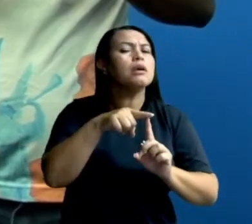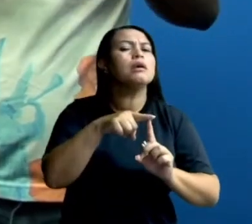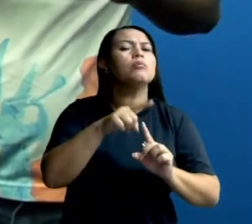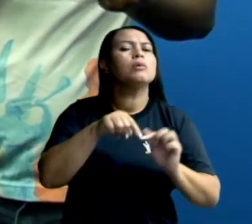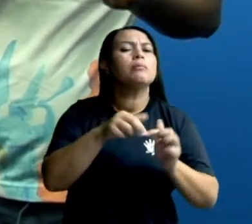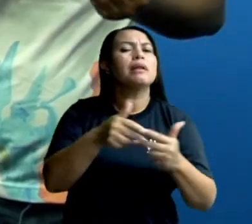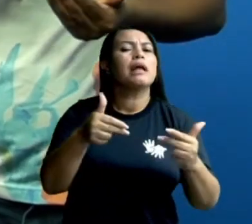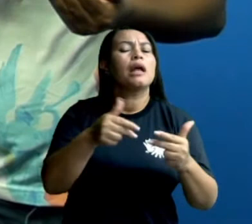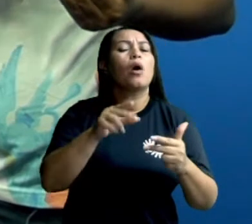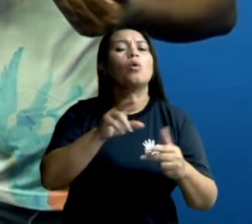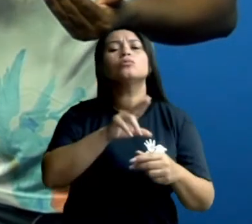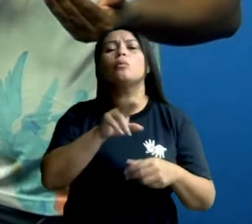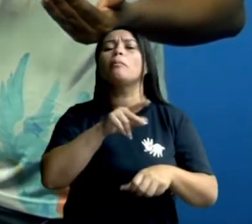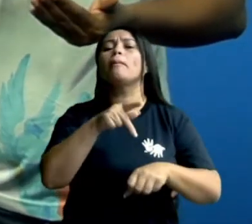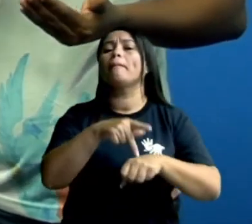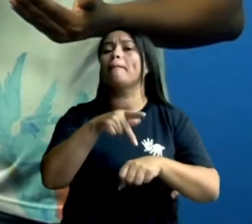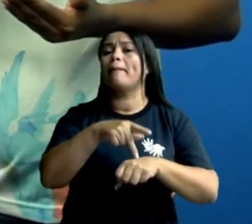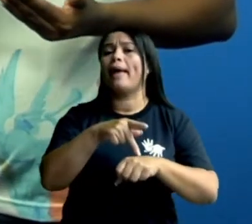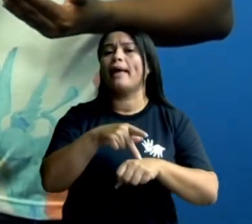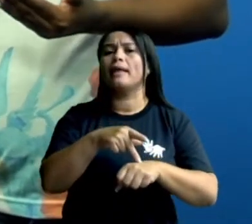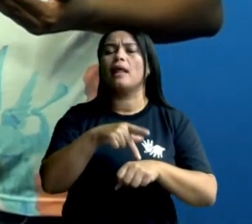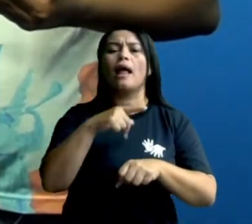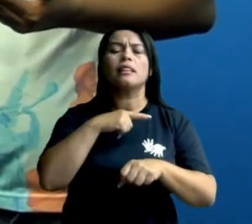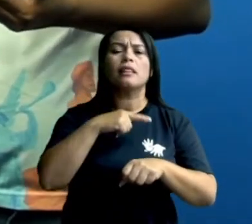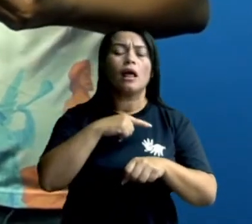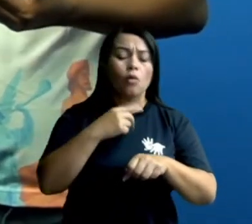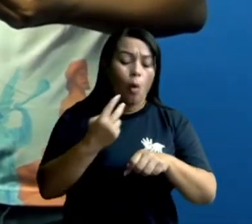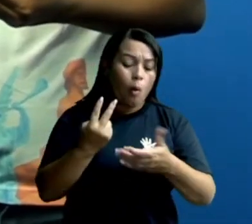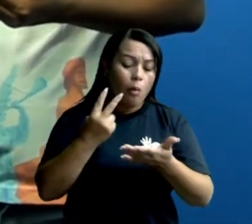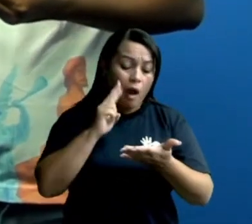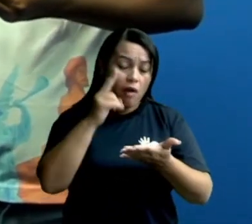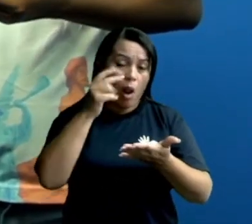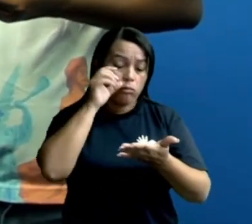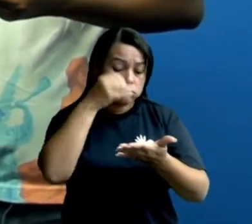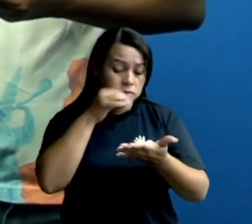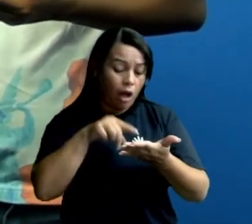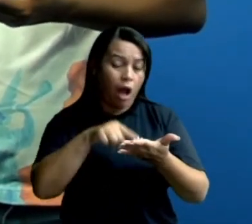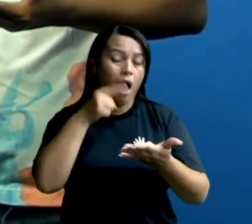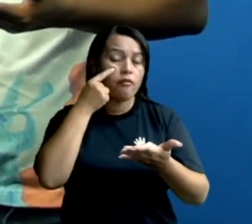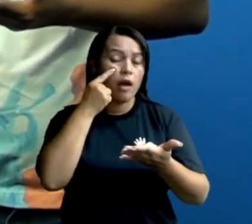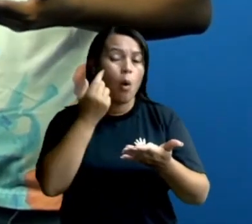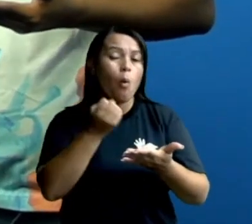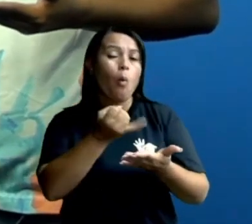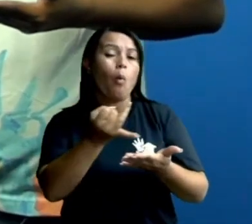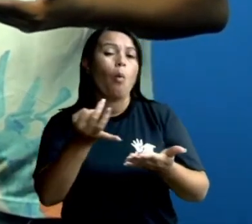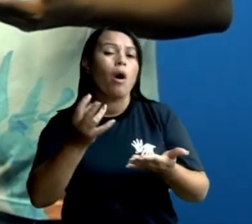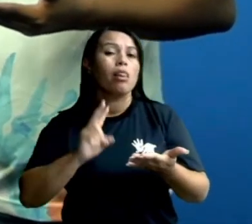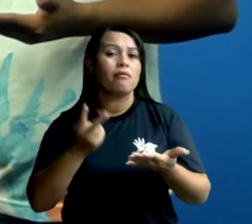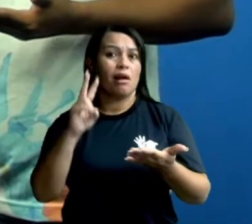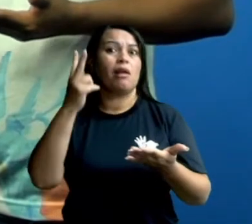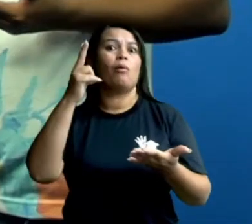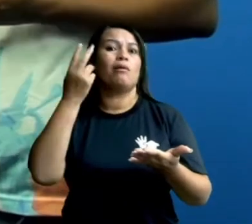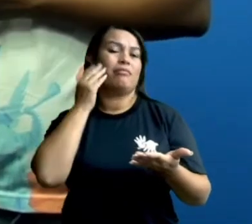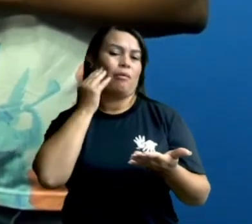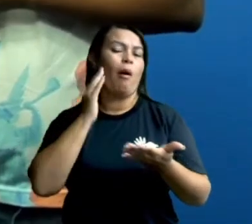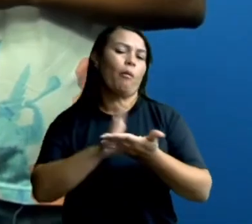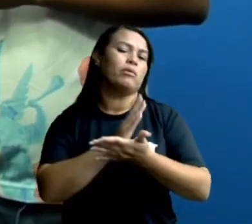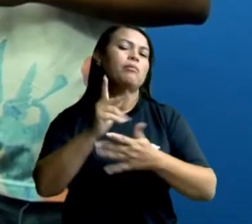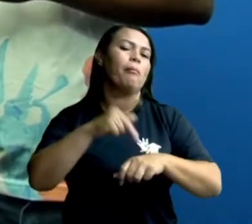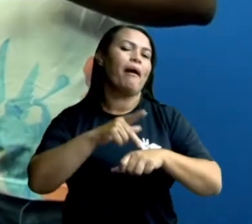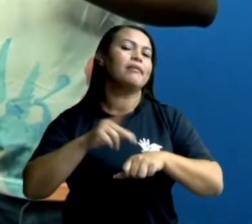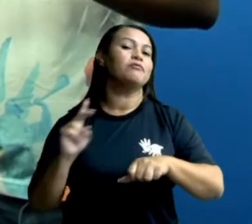consideradas pedras. De acordo com a sua raridade e valor comercial, vão ser classificadas como pedras preciosas.